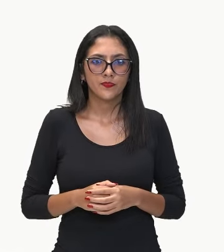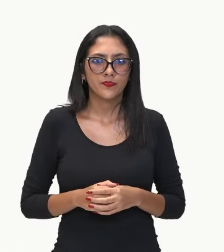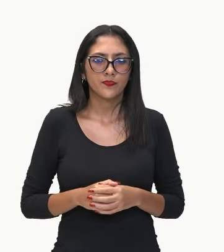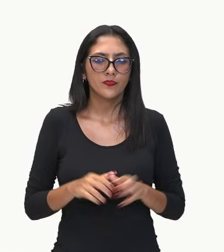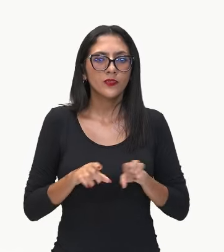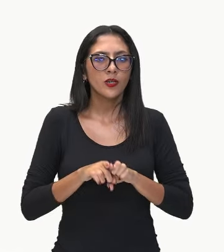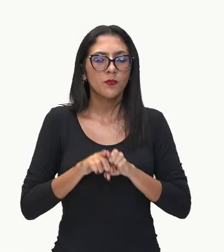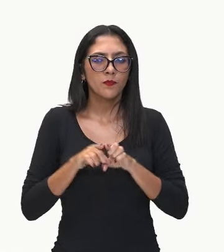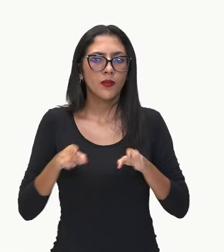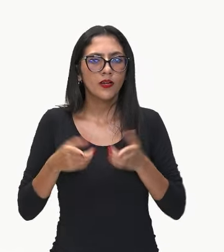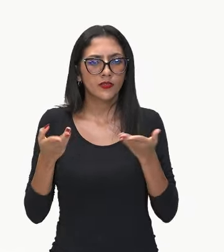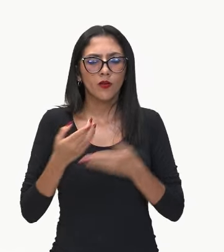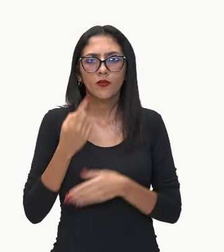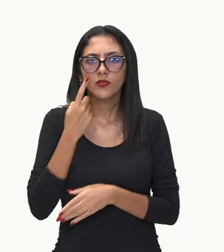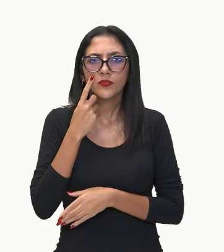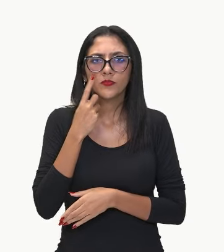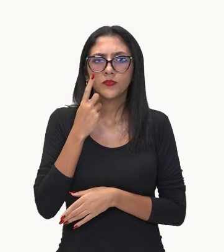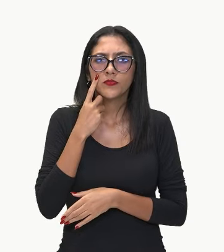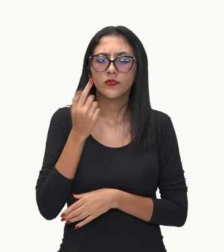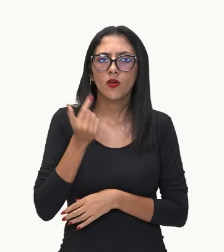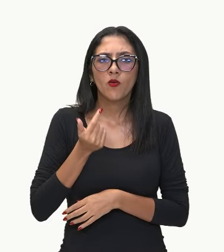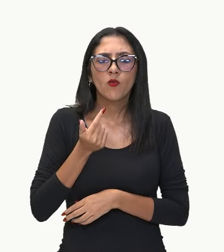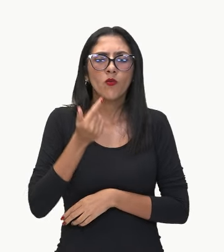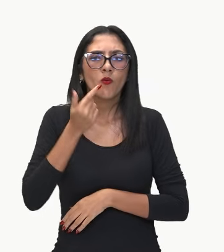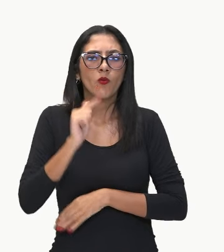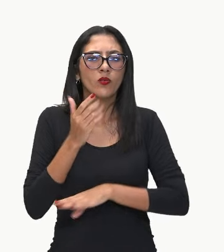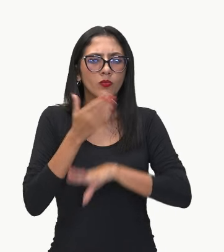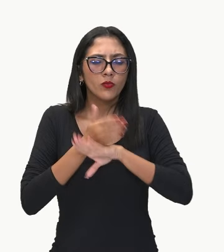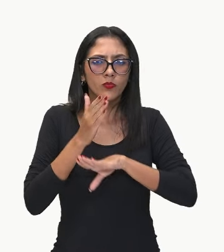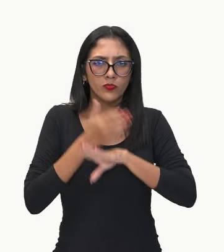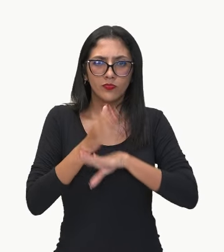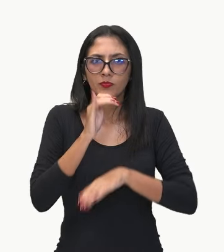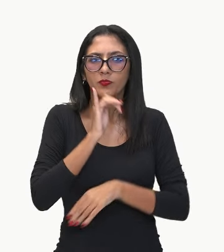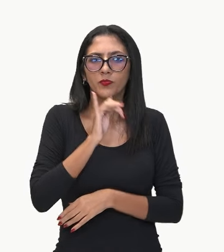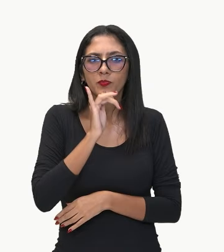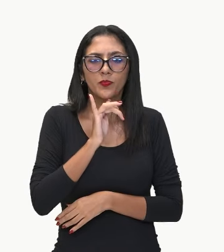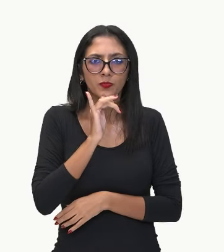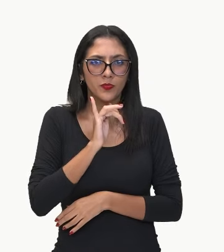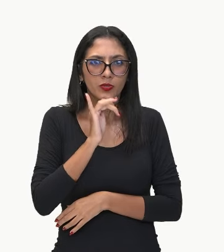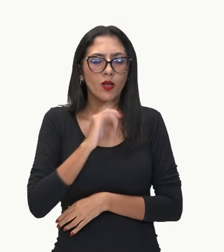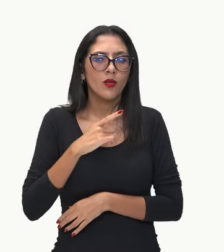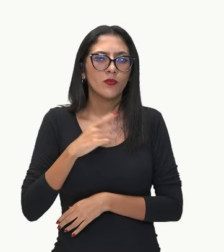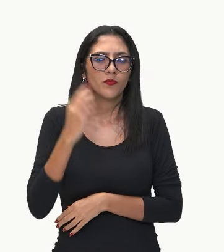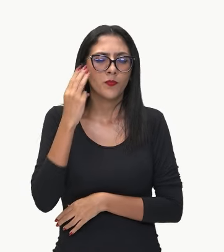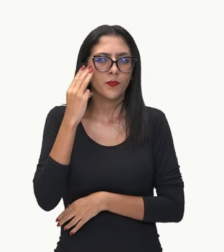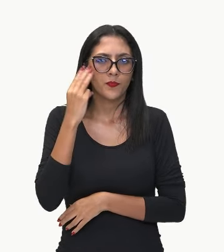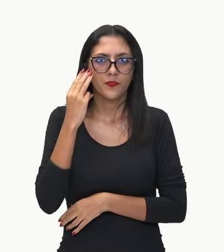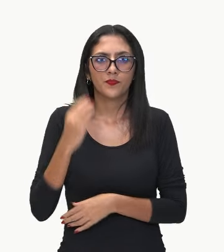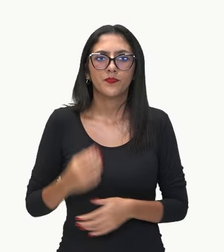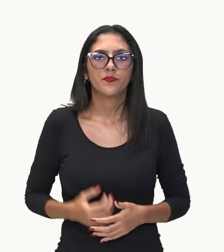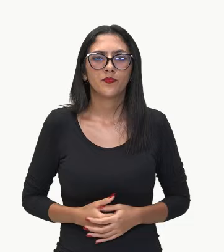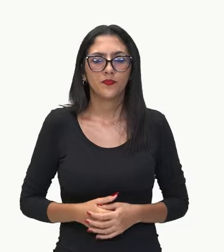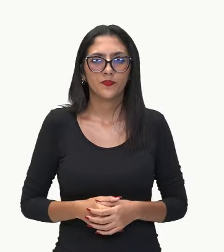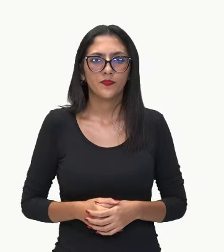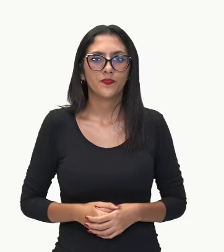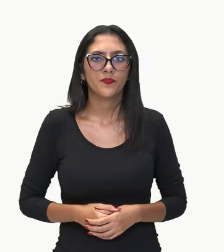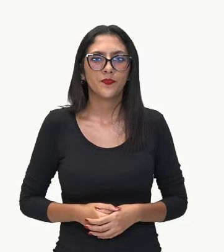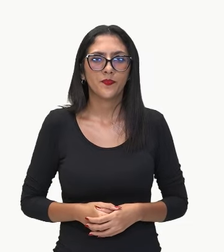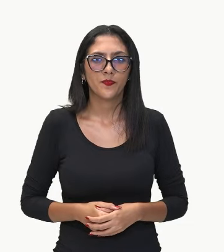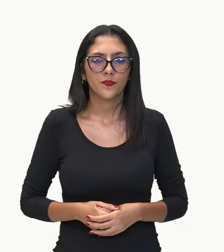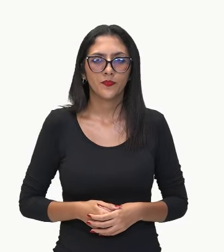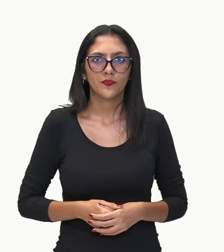fazer mais um exemplo para ficar mais fácil. Tudo bem?